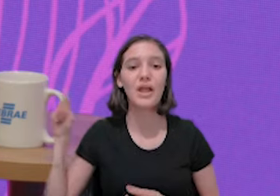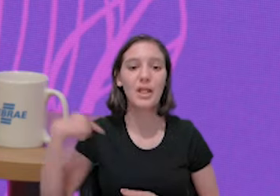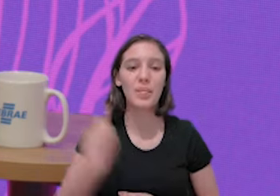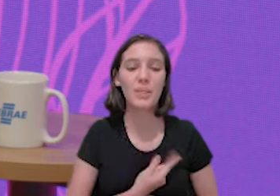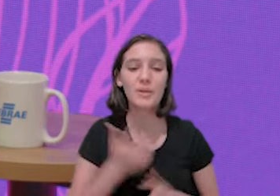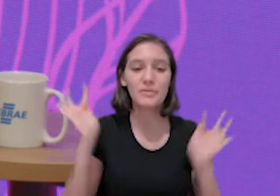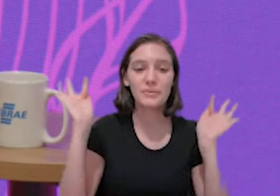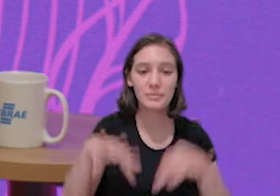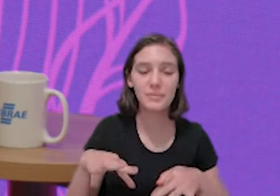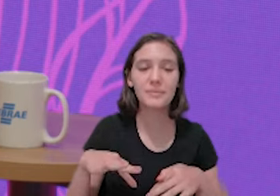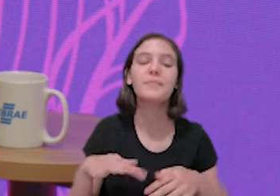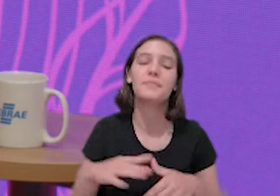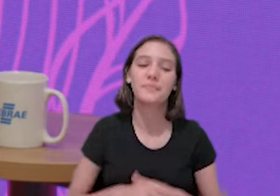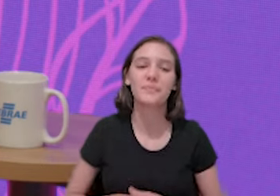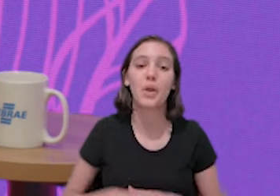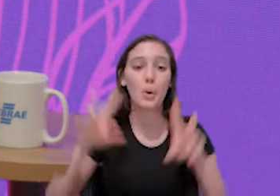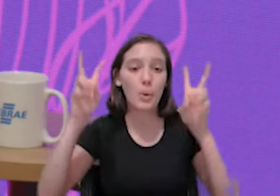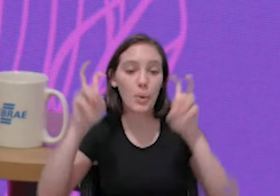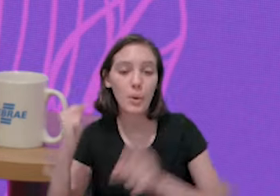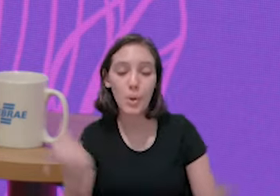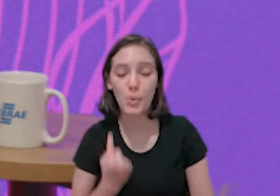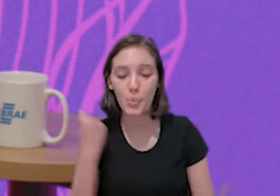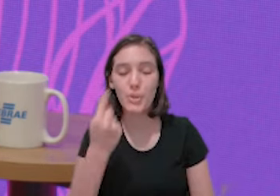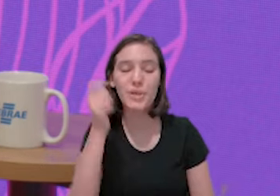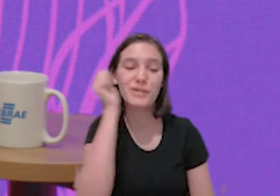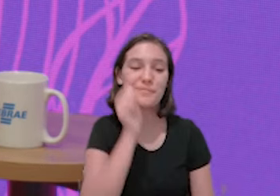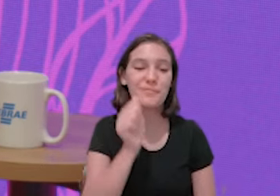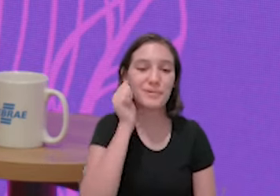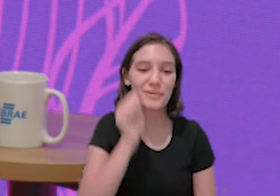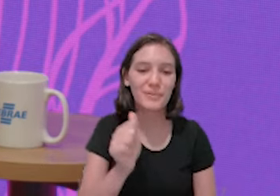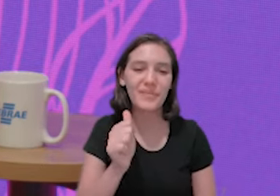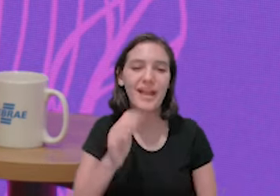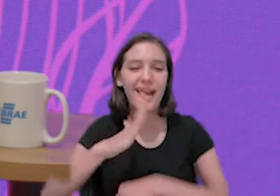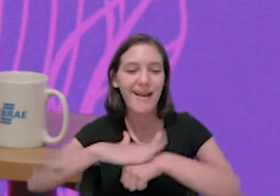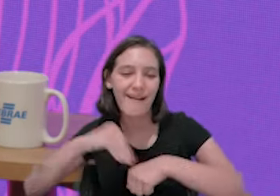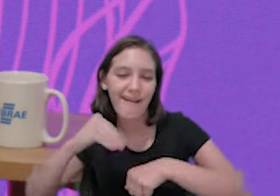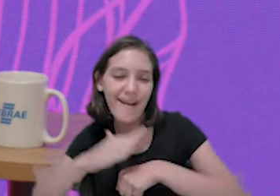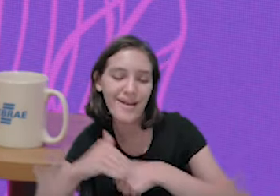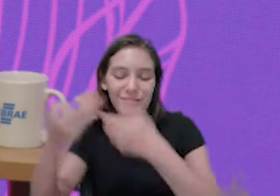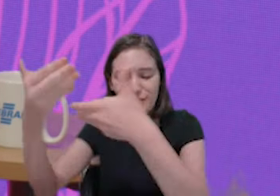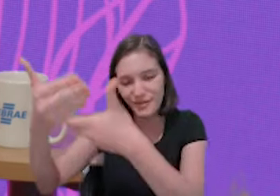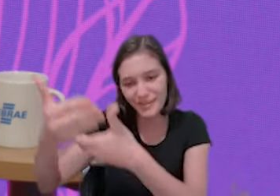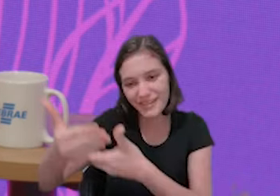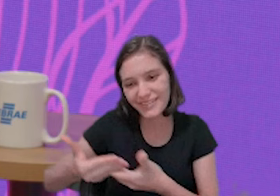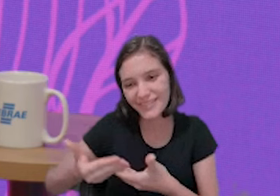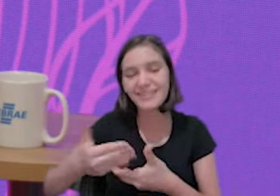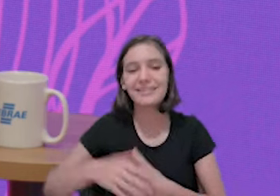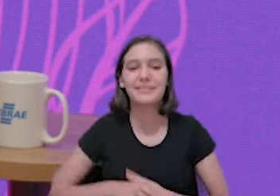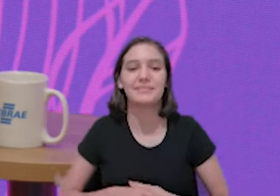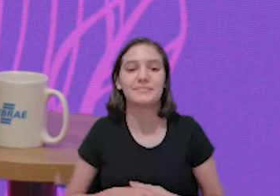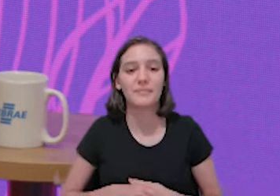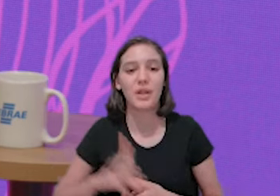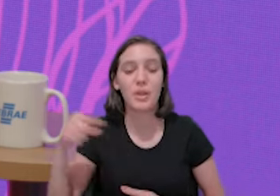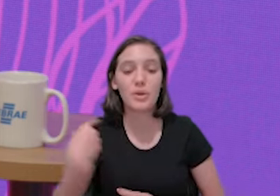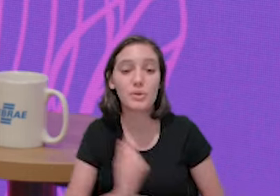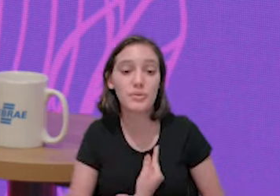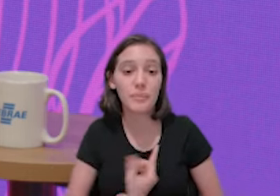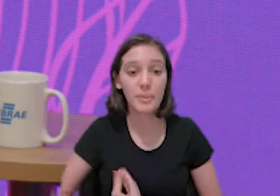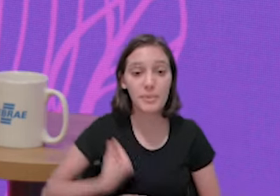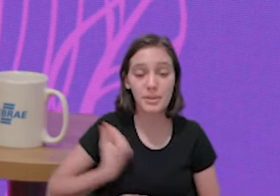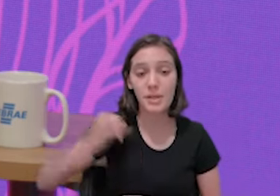E a gente termina mais um episódio do Singularidade Delas, cheio de carinho, cheio de acolhimento.